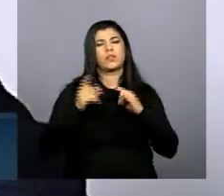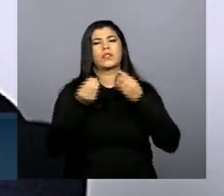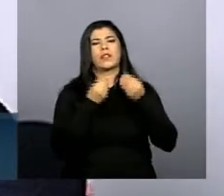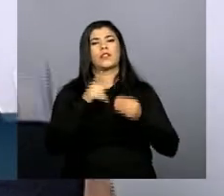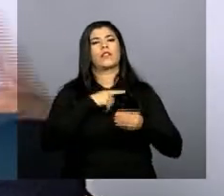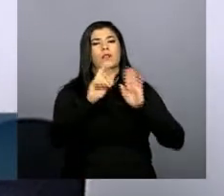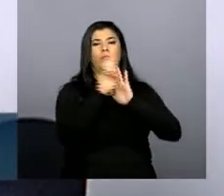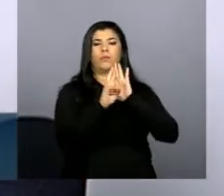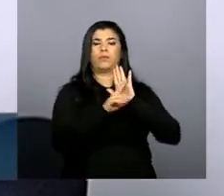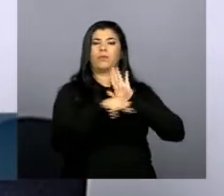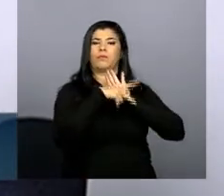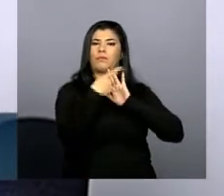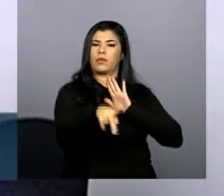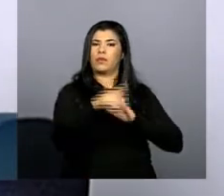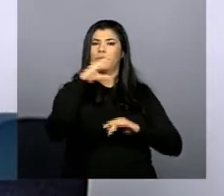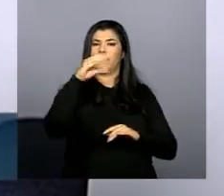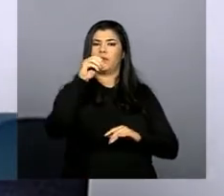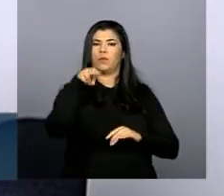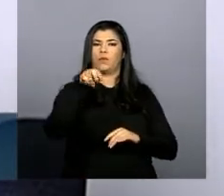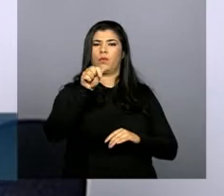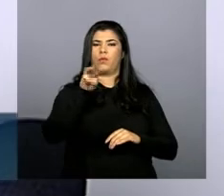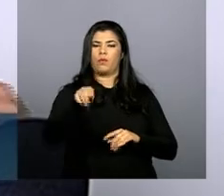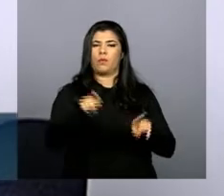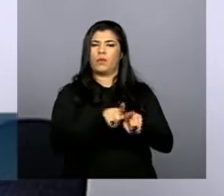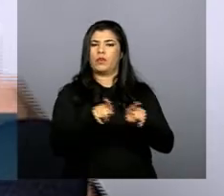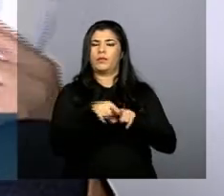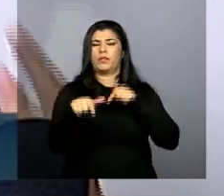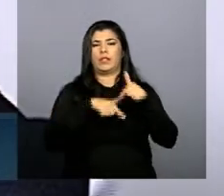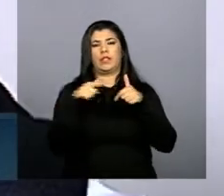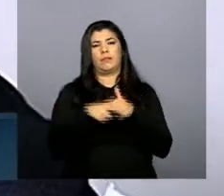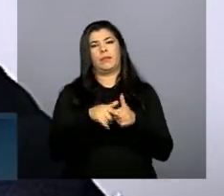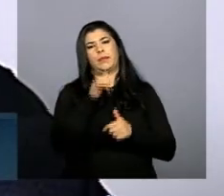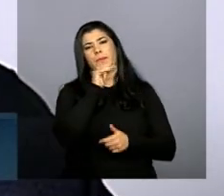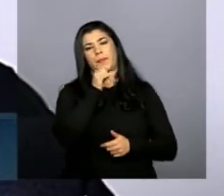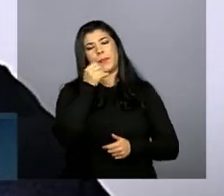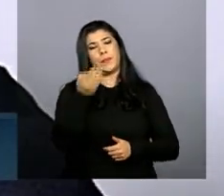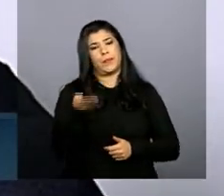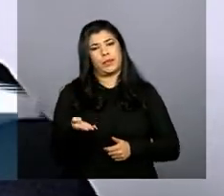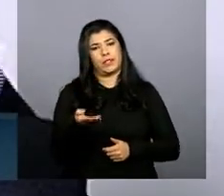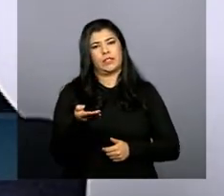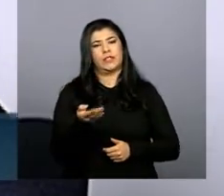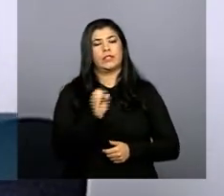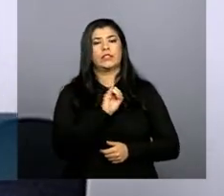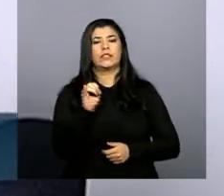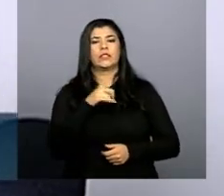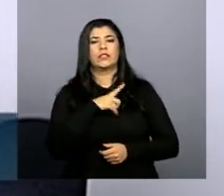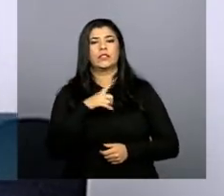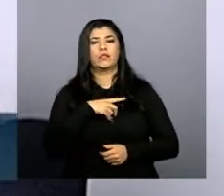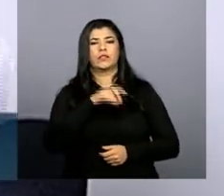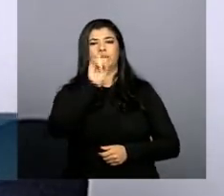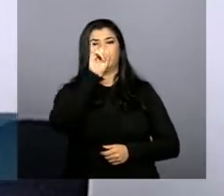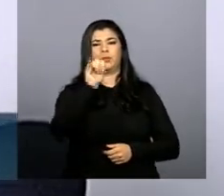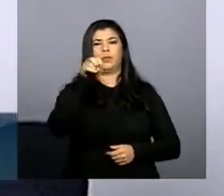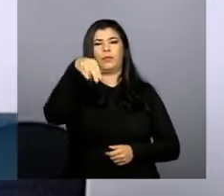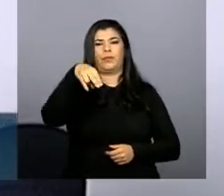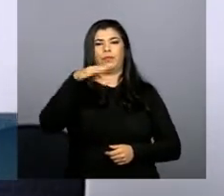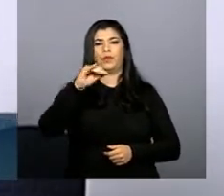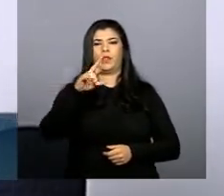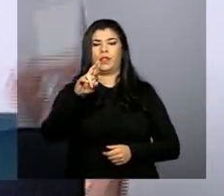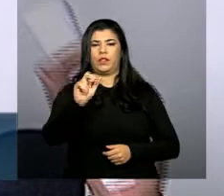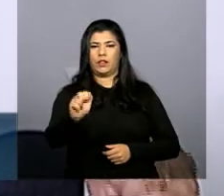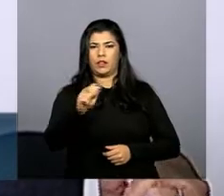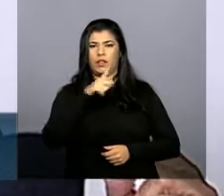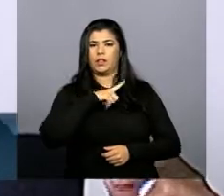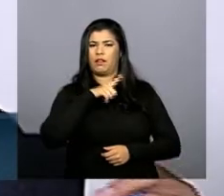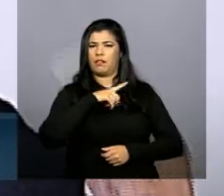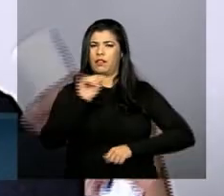e o Conama também está trabalhando como que no caso dos assentamentos uma vez que o INCRA já estabeleceu a estratégia